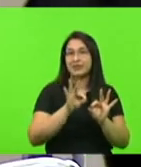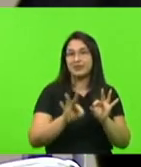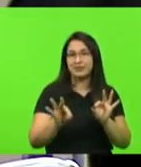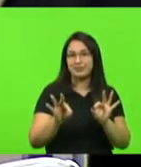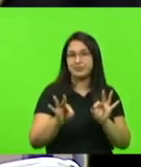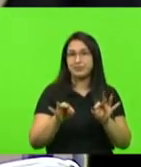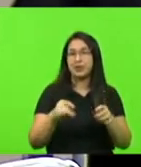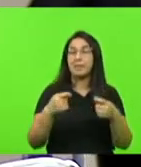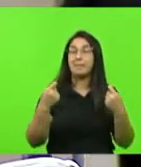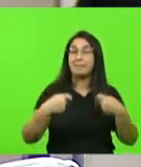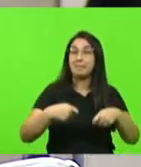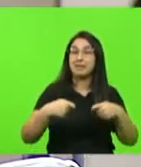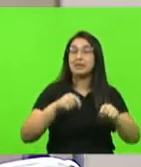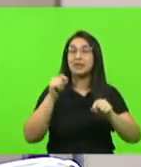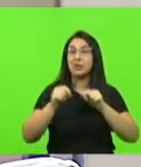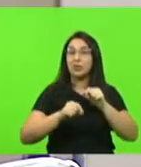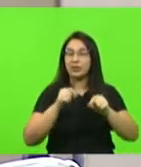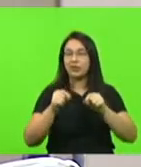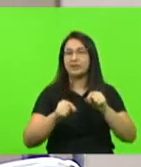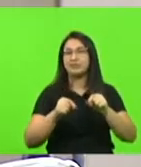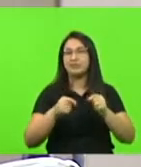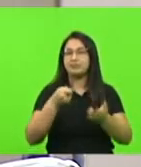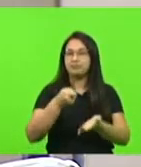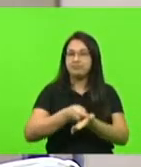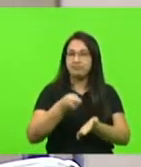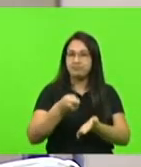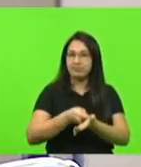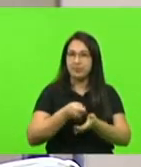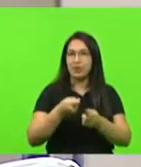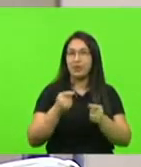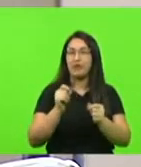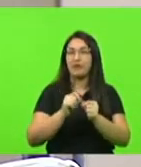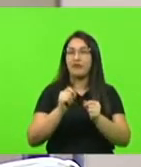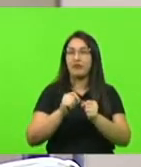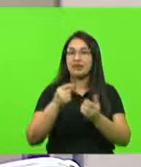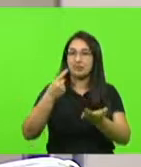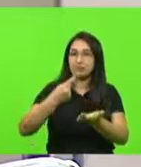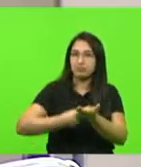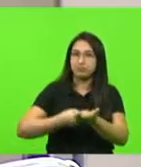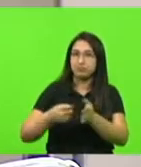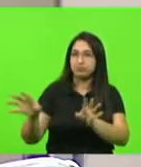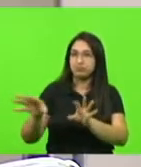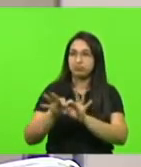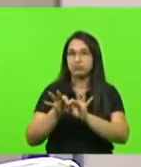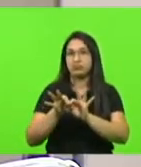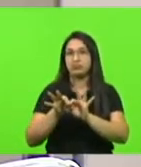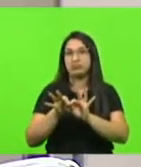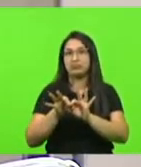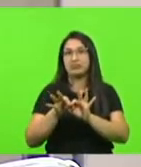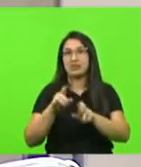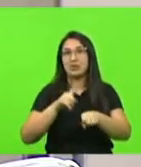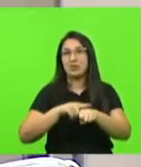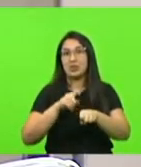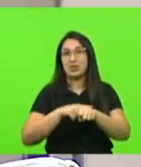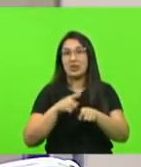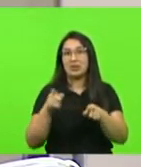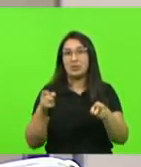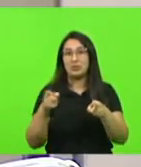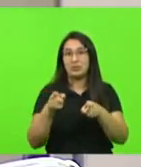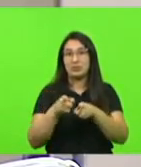obrigatoriamente, nós vamos ter que fazer convênio. E aí o tempo vai ser curto até o final do ano.